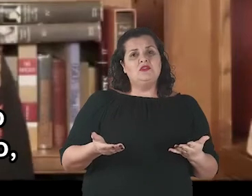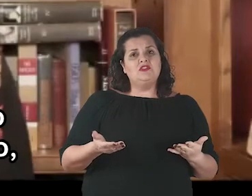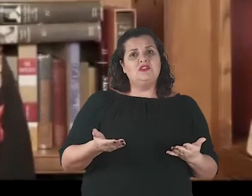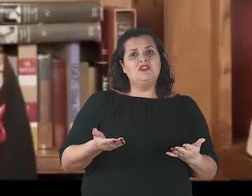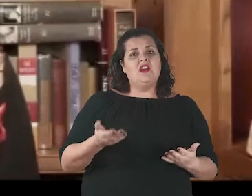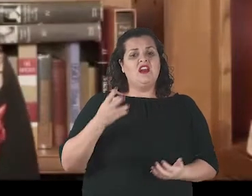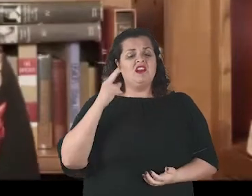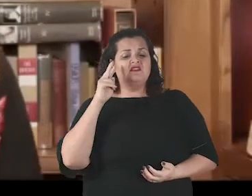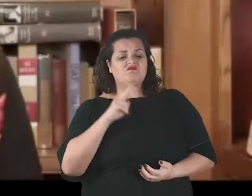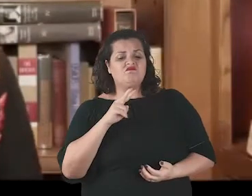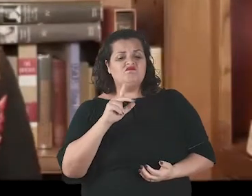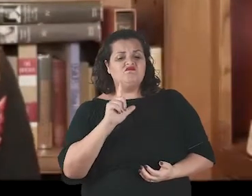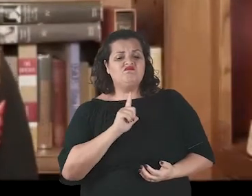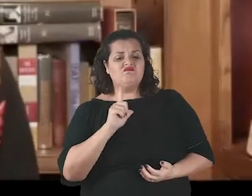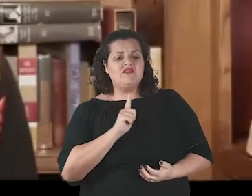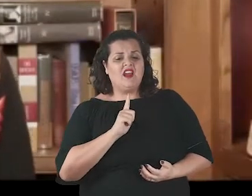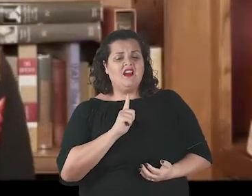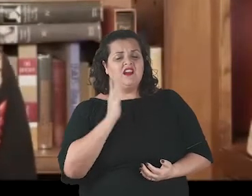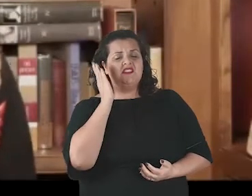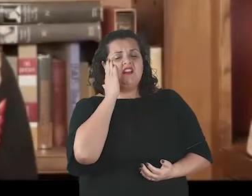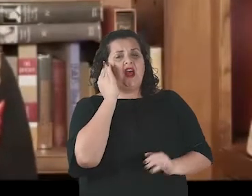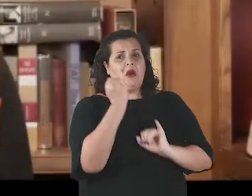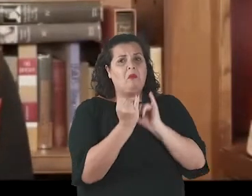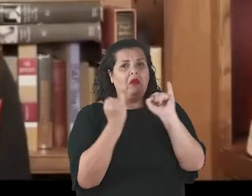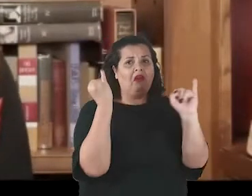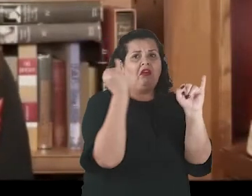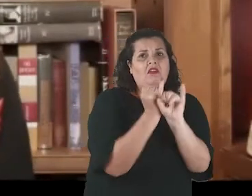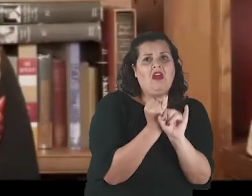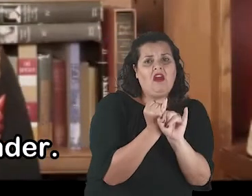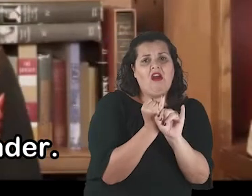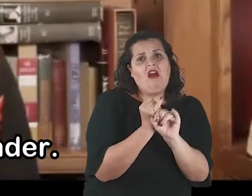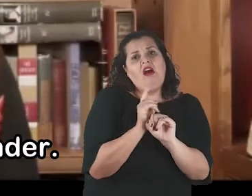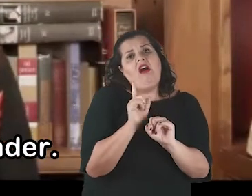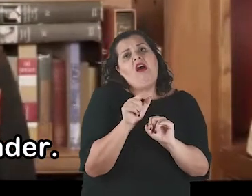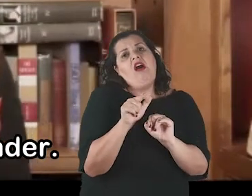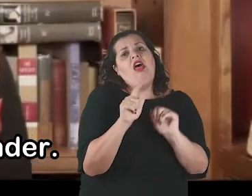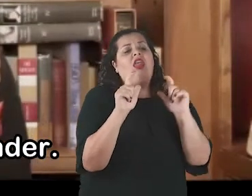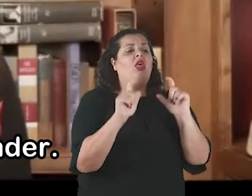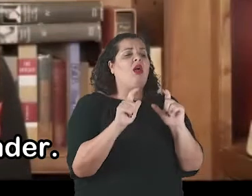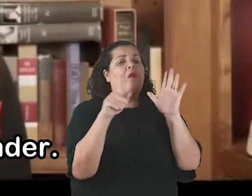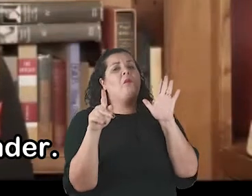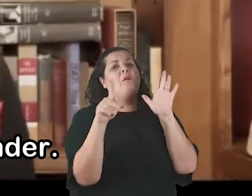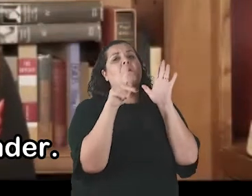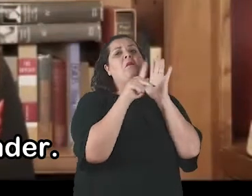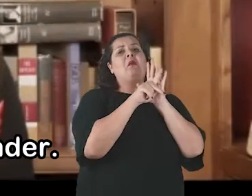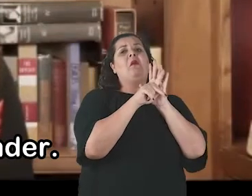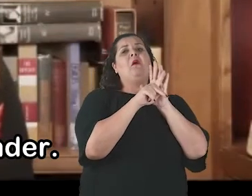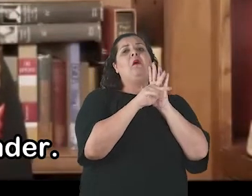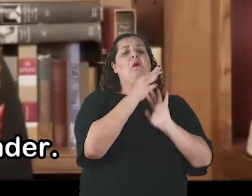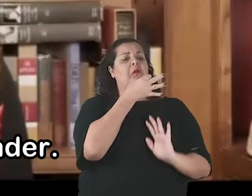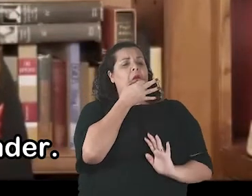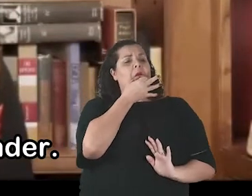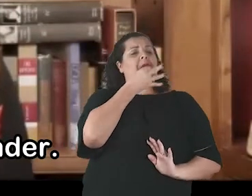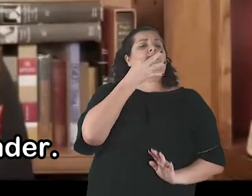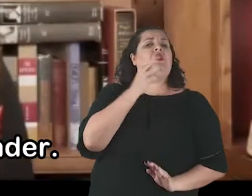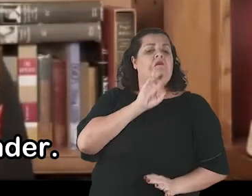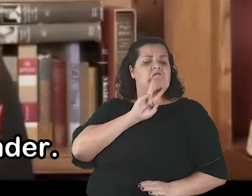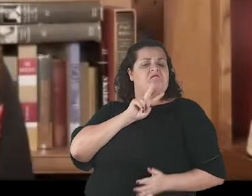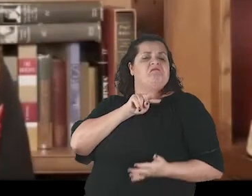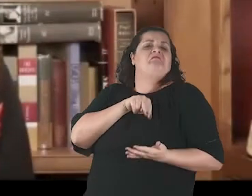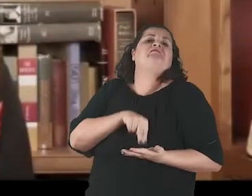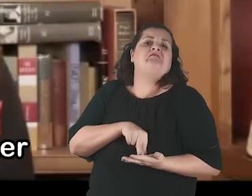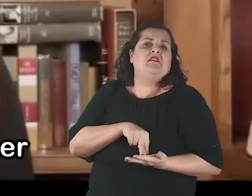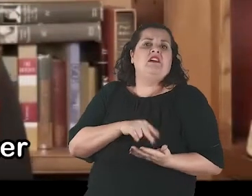destinado à opinião e conexão, sucumbiu rapidamente ao poder do mercado, que não podíamos ver